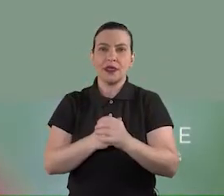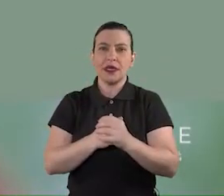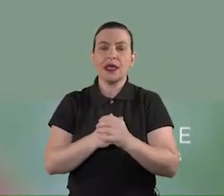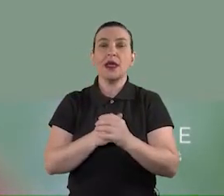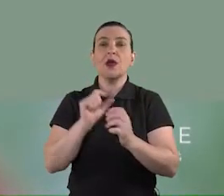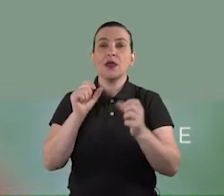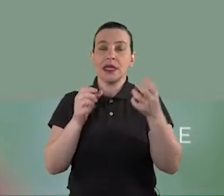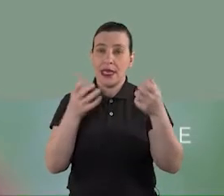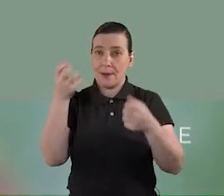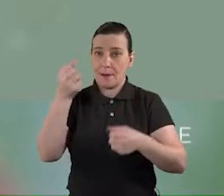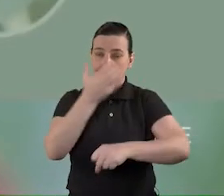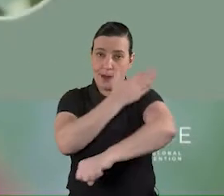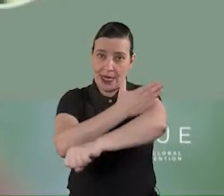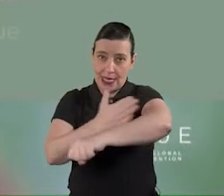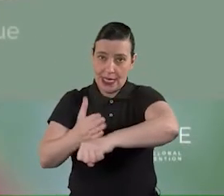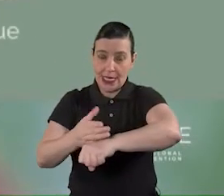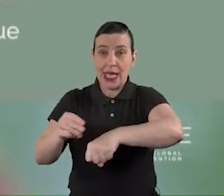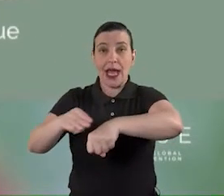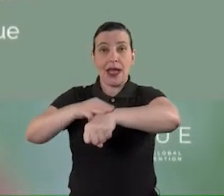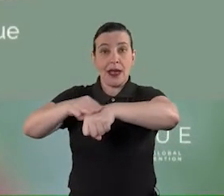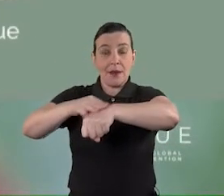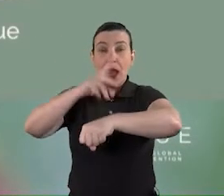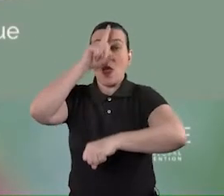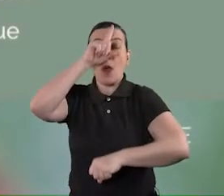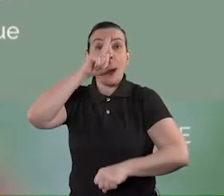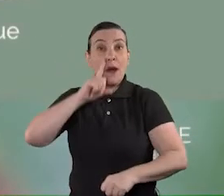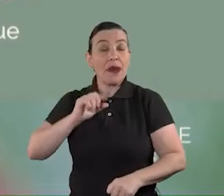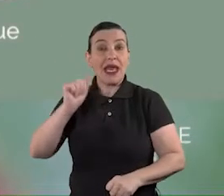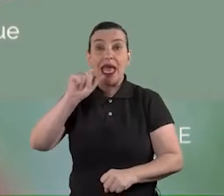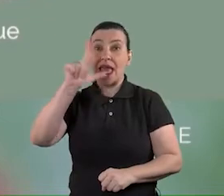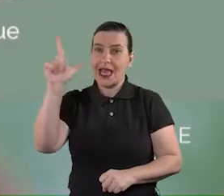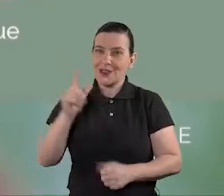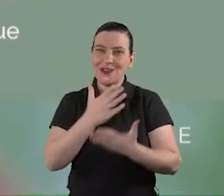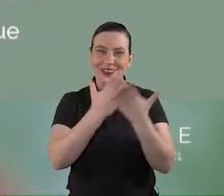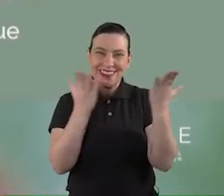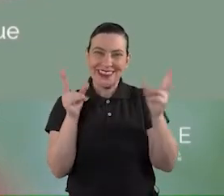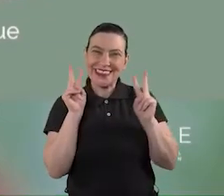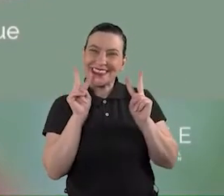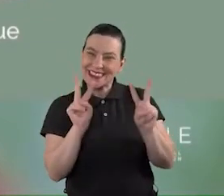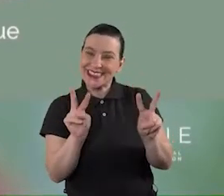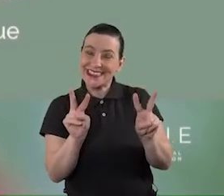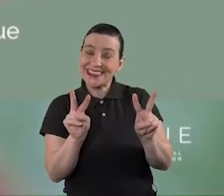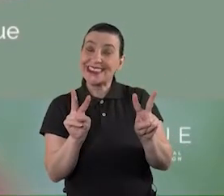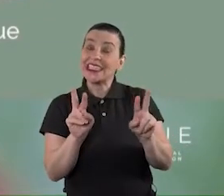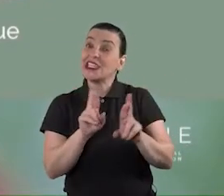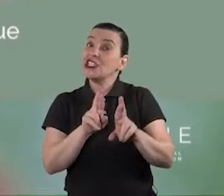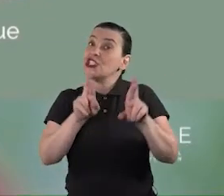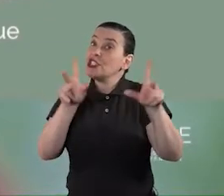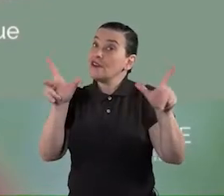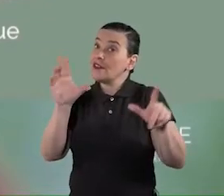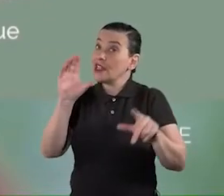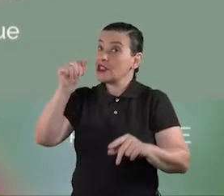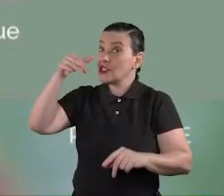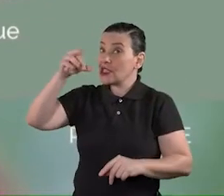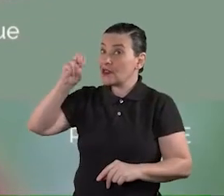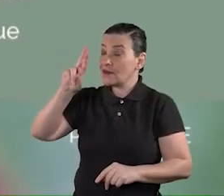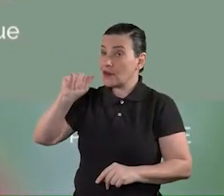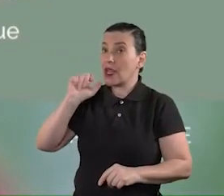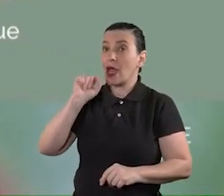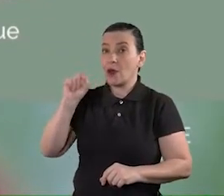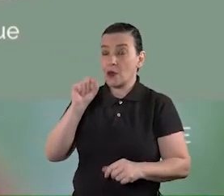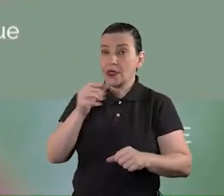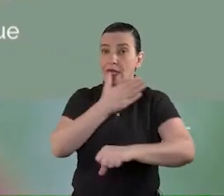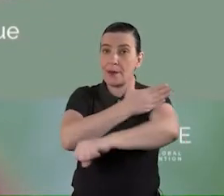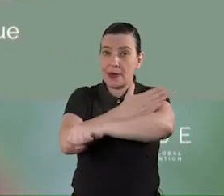branca marrom amarelo e azul muito criativo como podem ver ao contrário da cânfora branca as variedades marrom